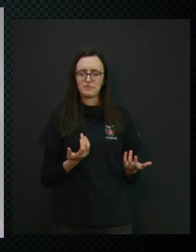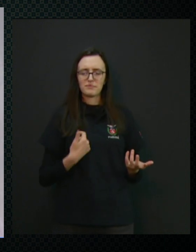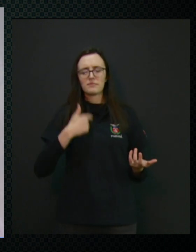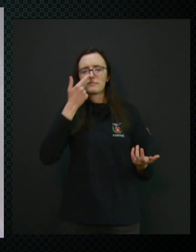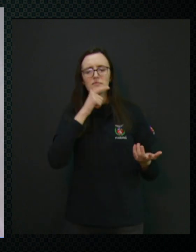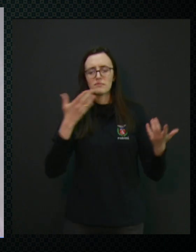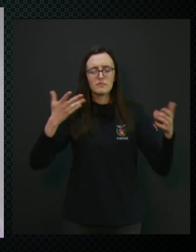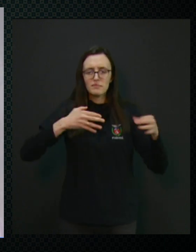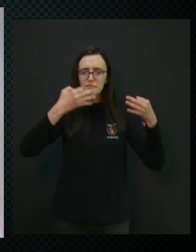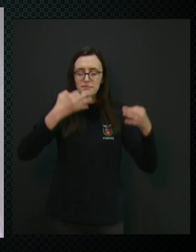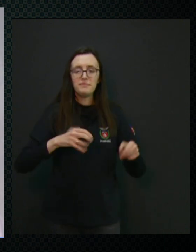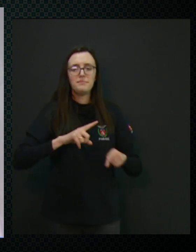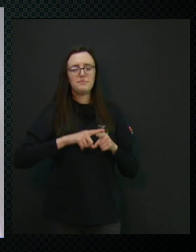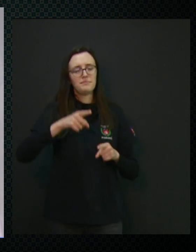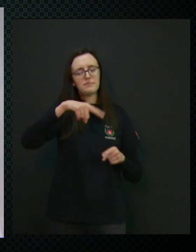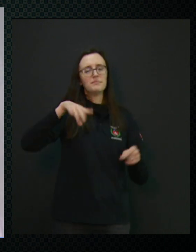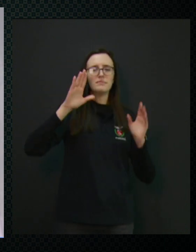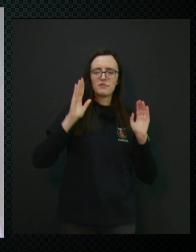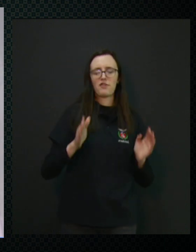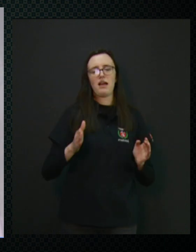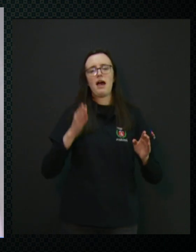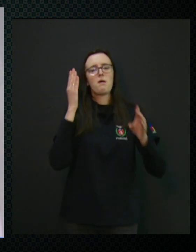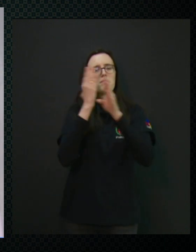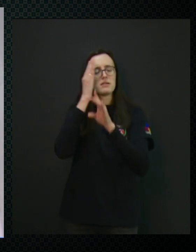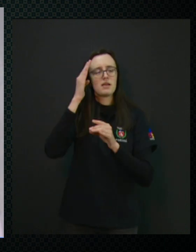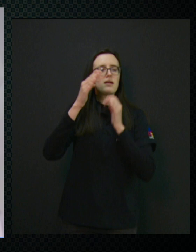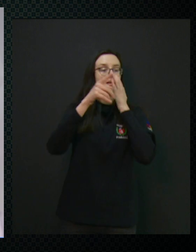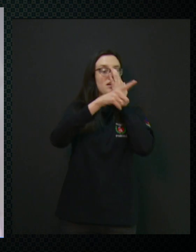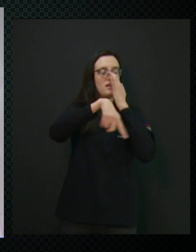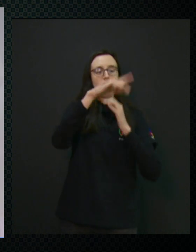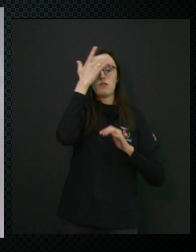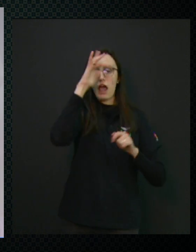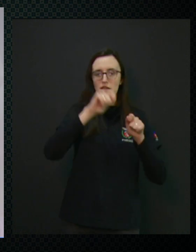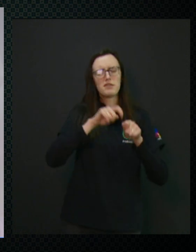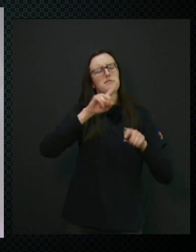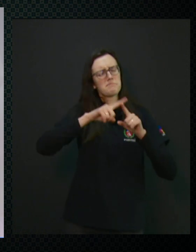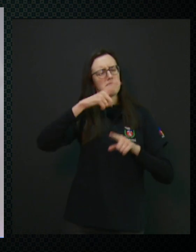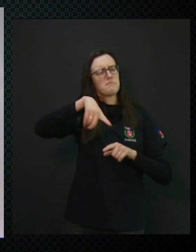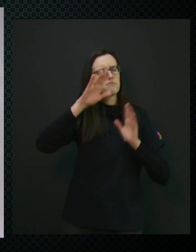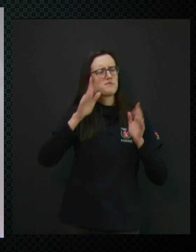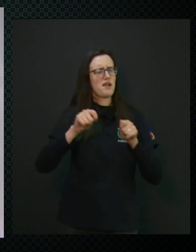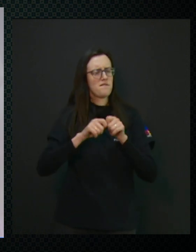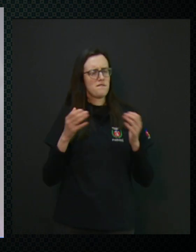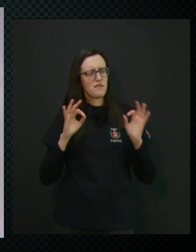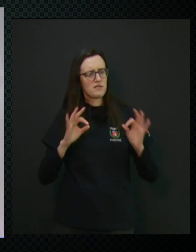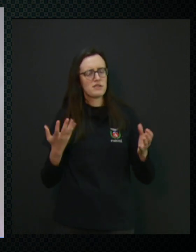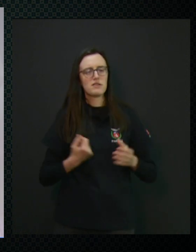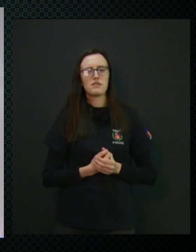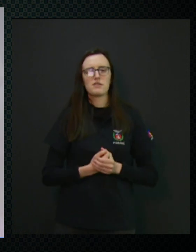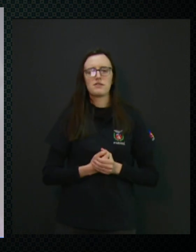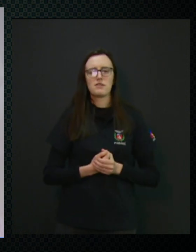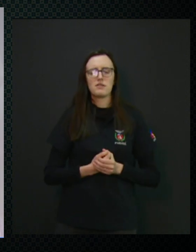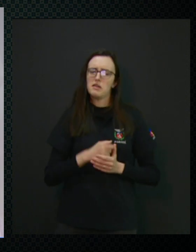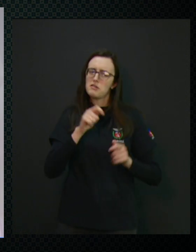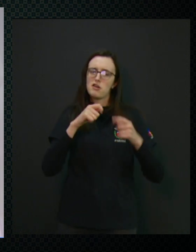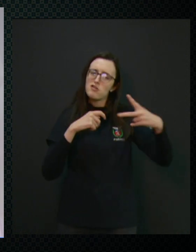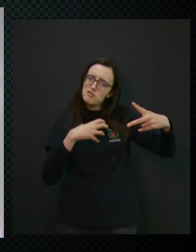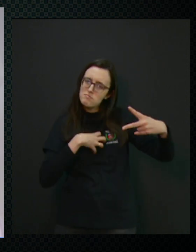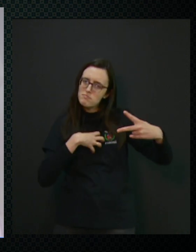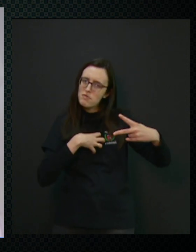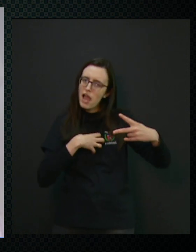essa inclusão, mas eles fazem. Por mais que eles falem que não sabem fazer, mas eles fazem, né, no limite deles, mas eles sabem.